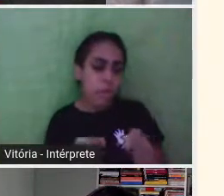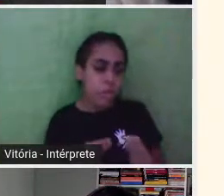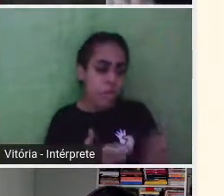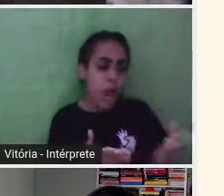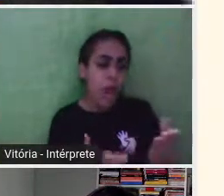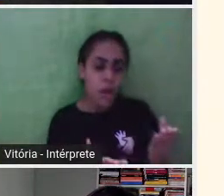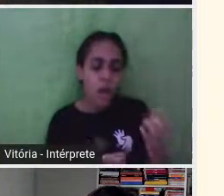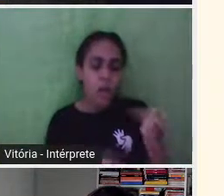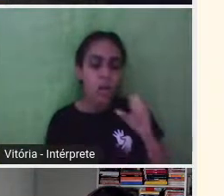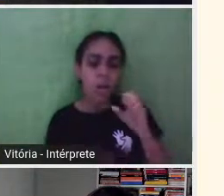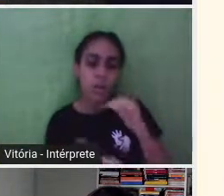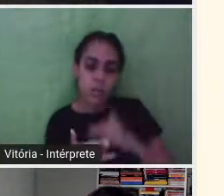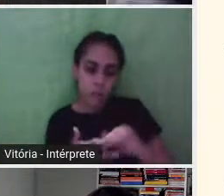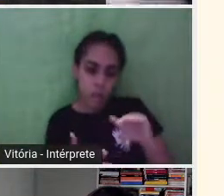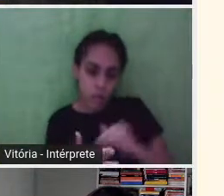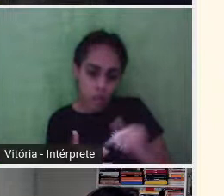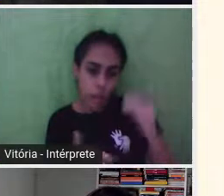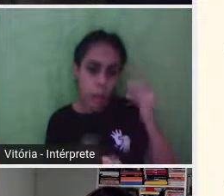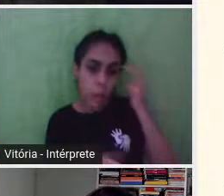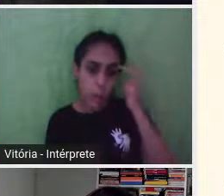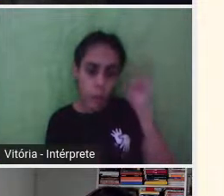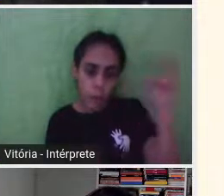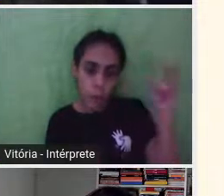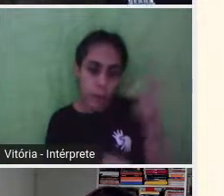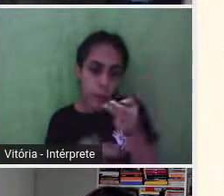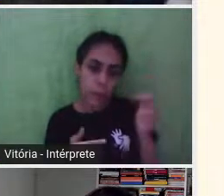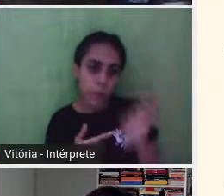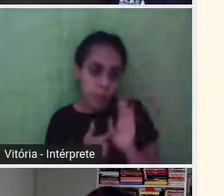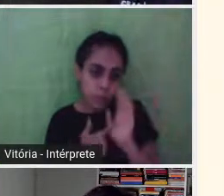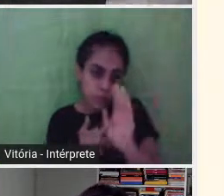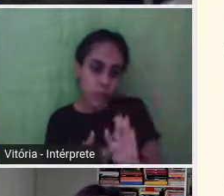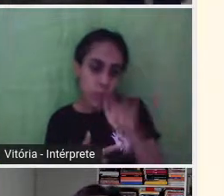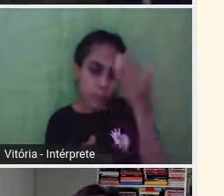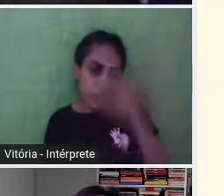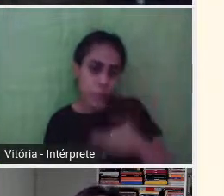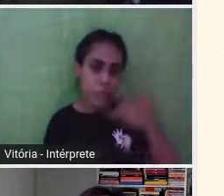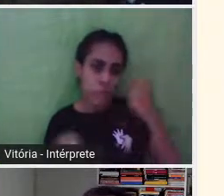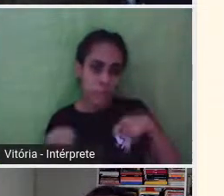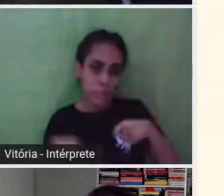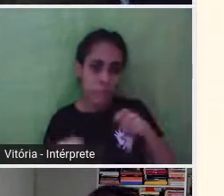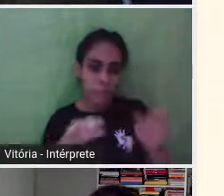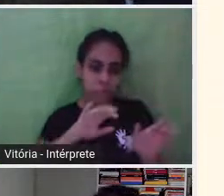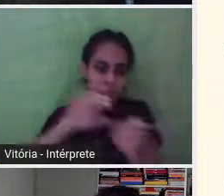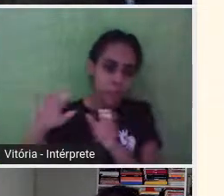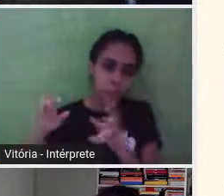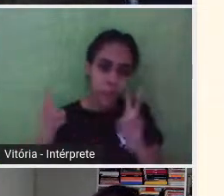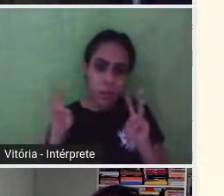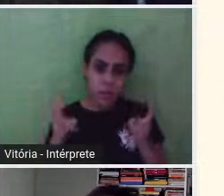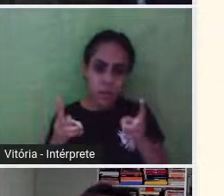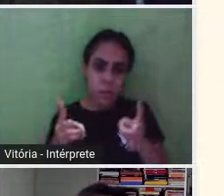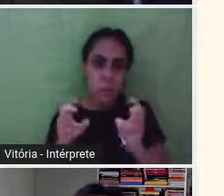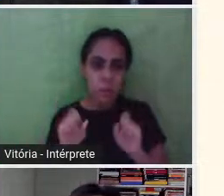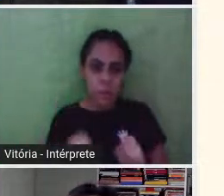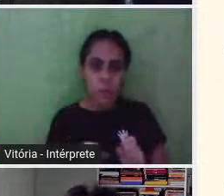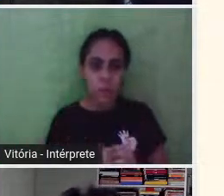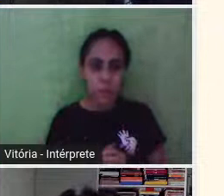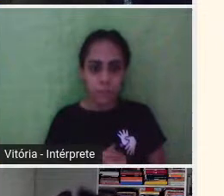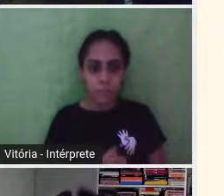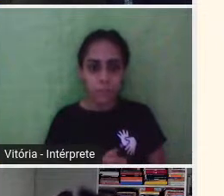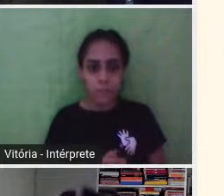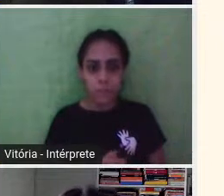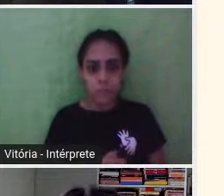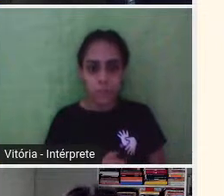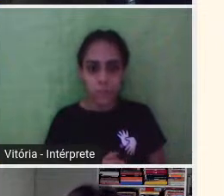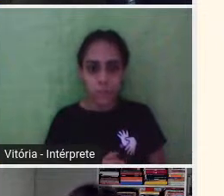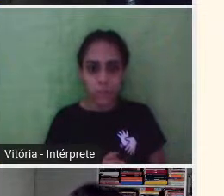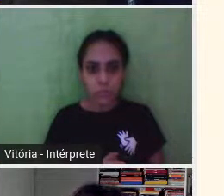se tá tudo certo, que é real, existe, aconteceu essas coisas. Continue, Gleida. E aí, aqui, mais uma que é, sempre chega um momento em